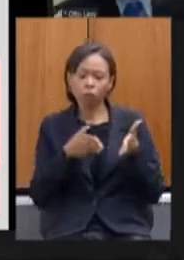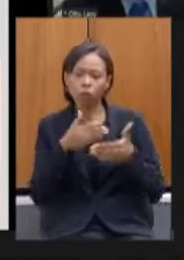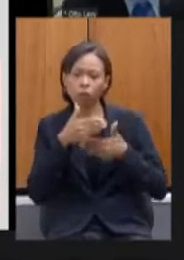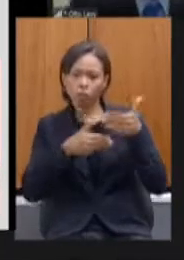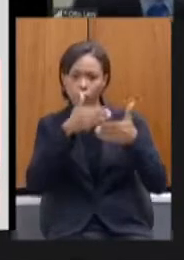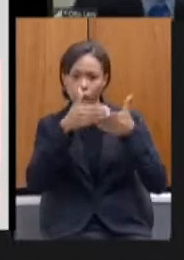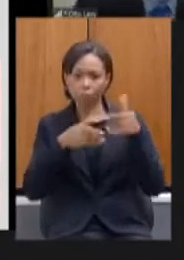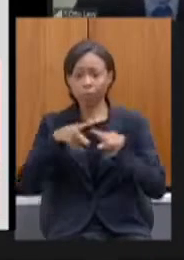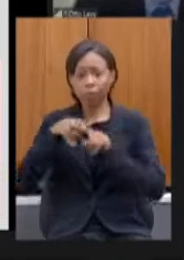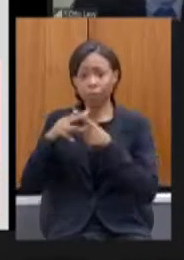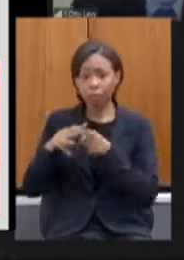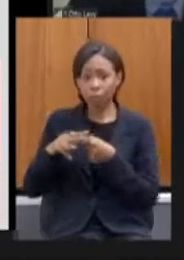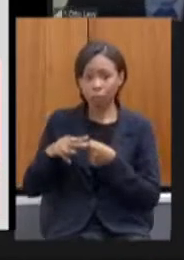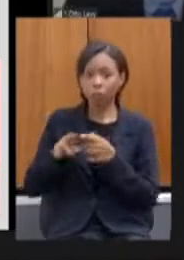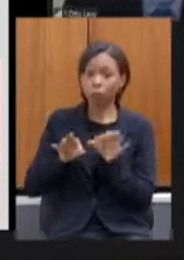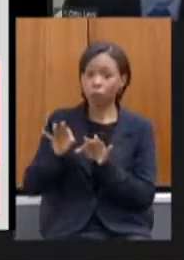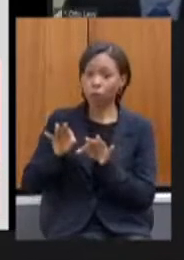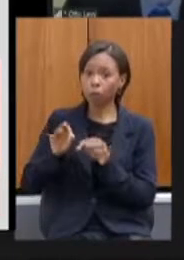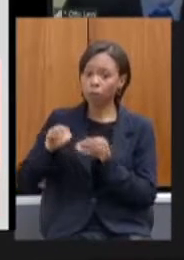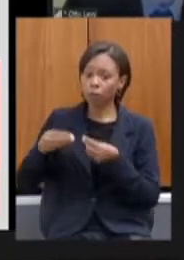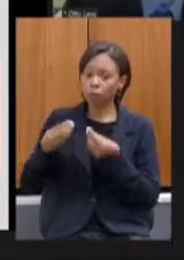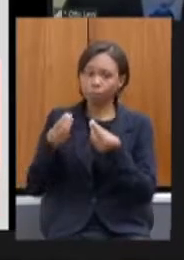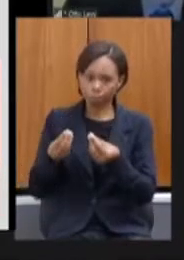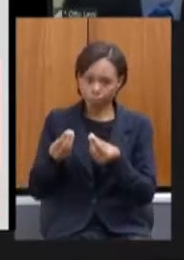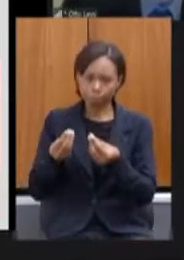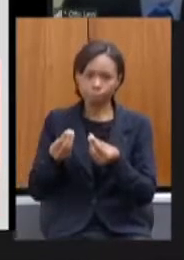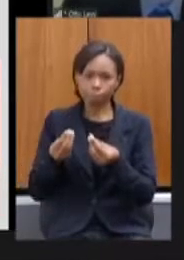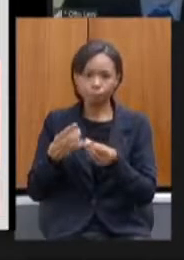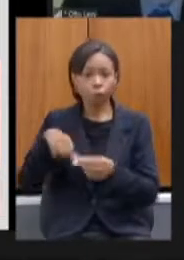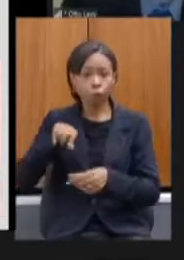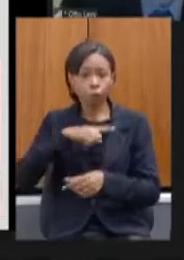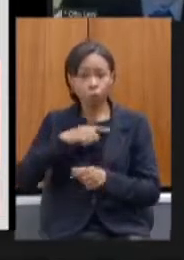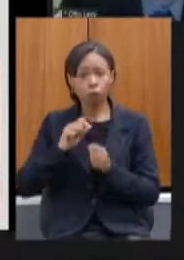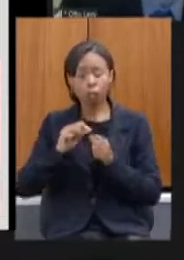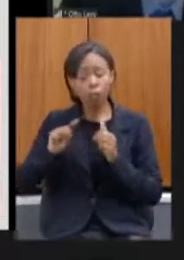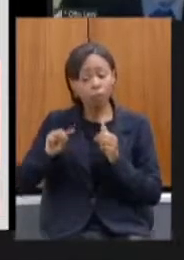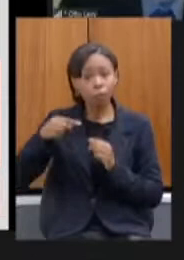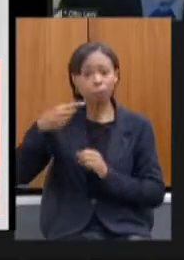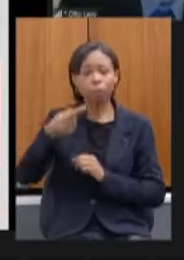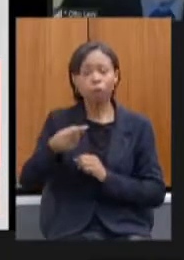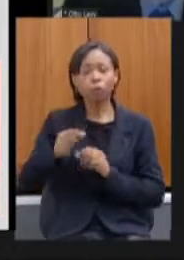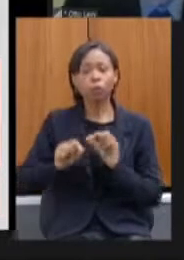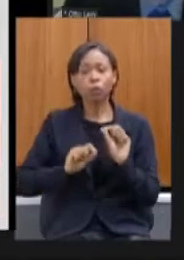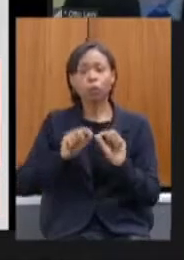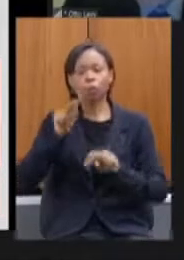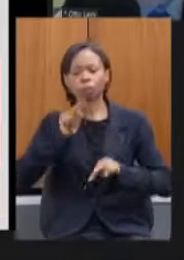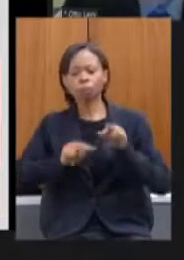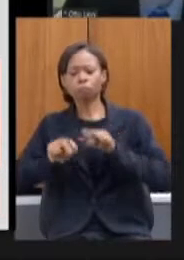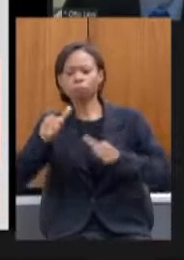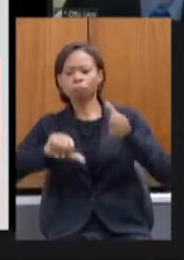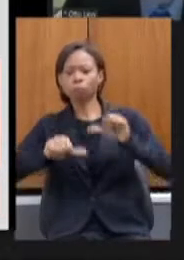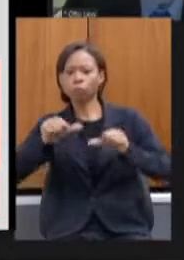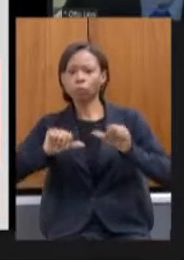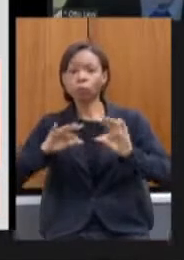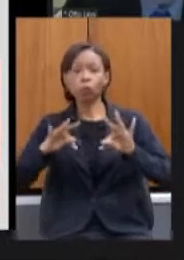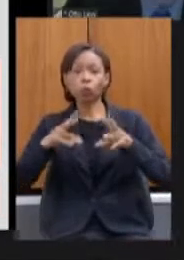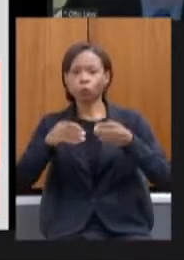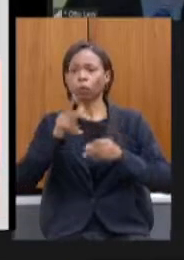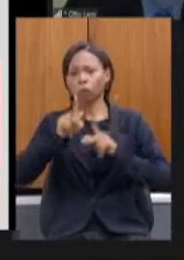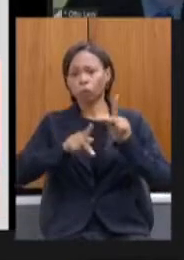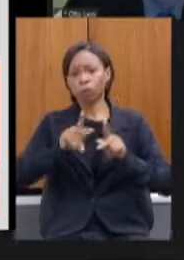entrega de tal forma que a gente possa fazer posteriormente uma avaliação de todas as pessoas que foram